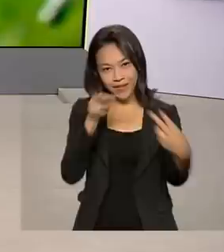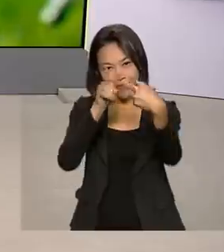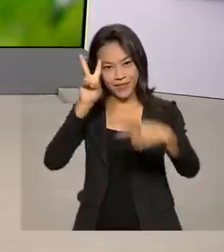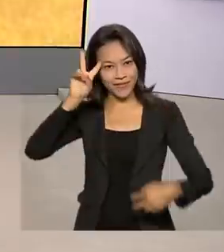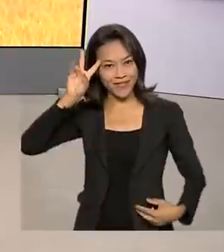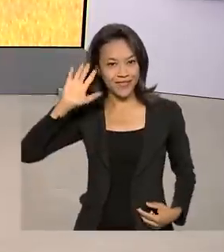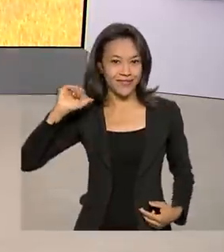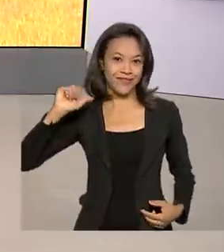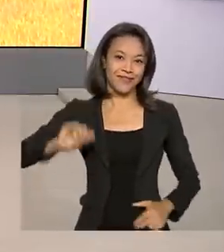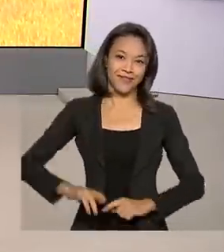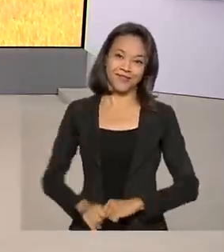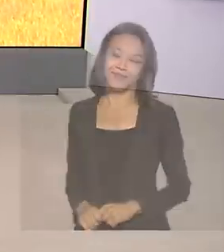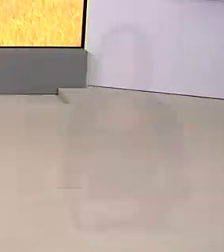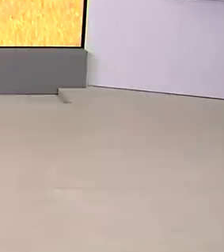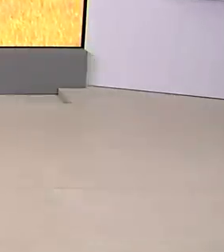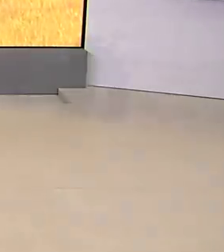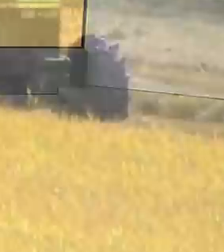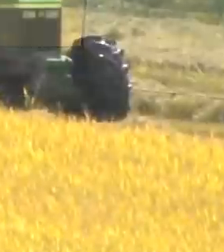-feira. Tchau, tchau.